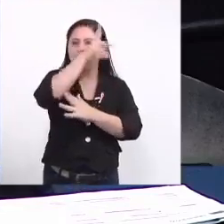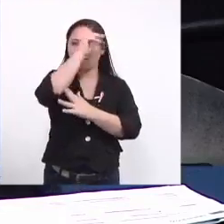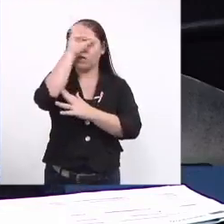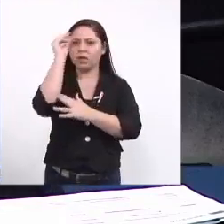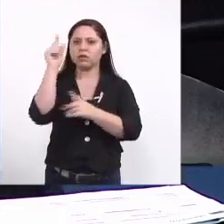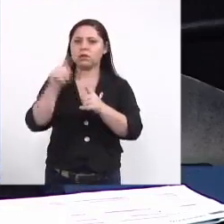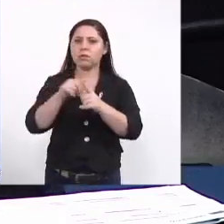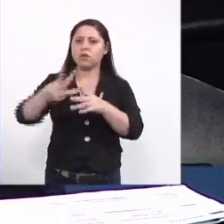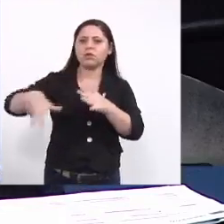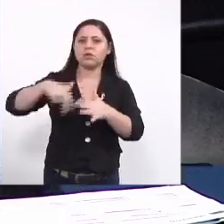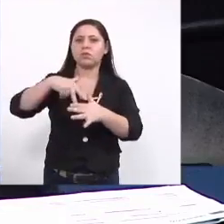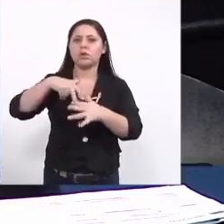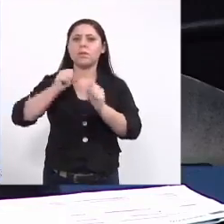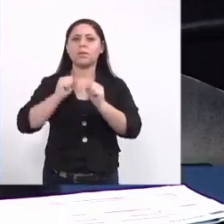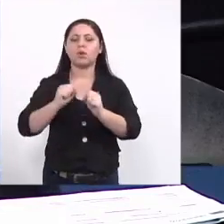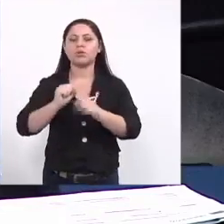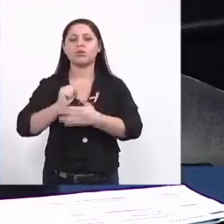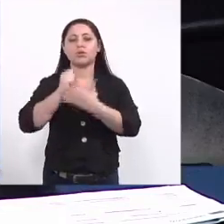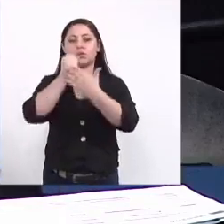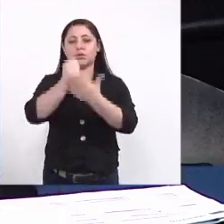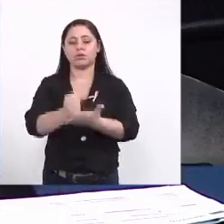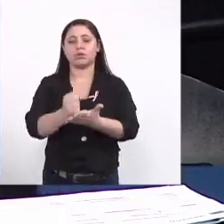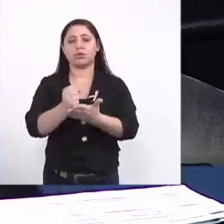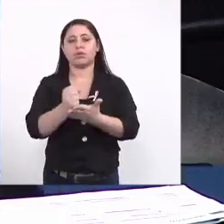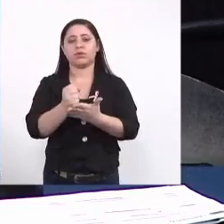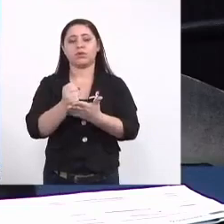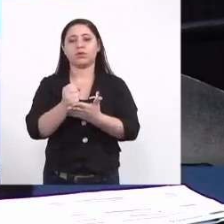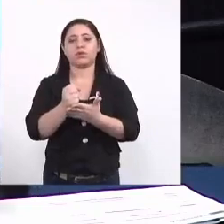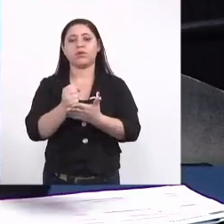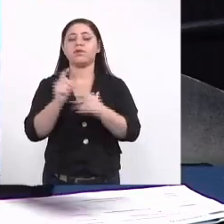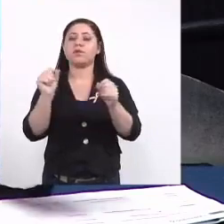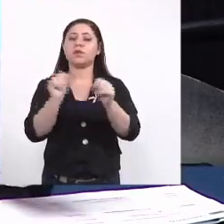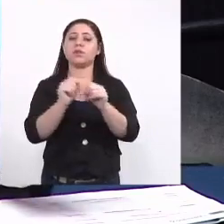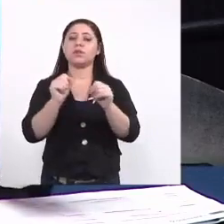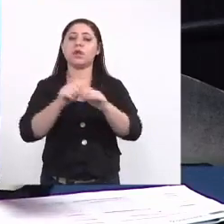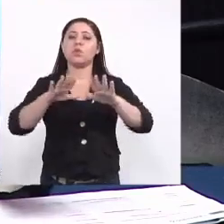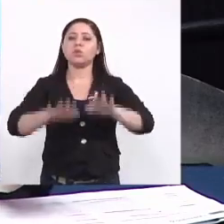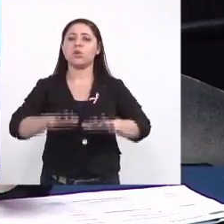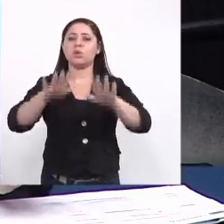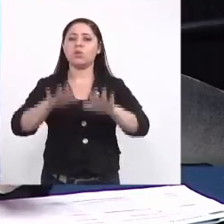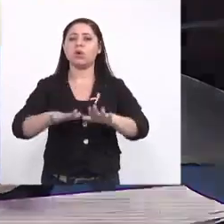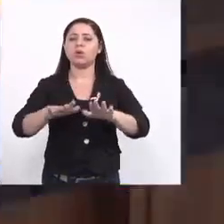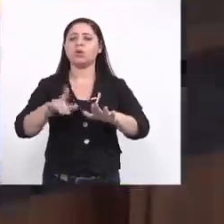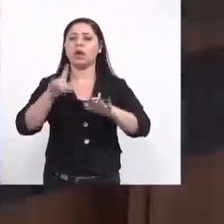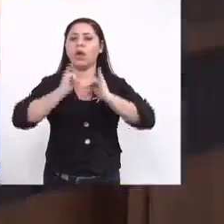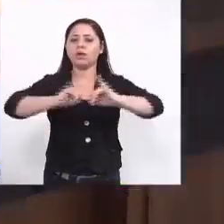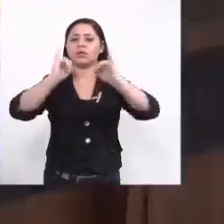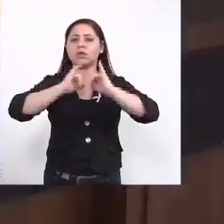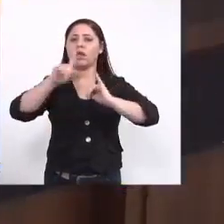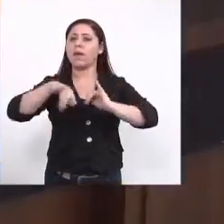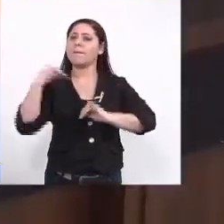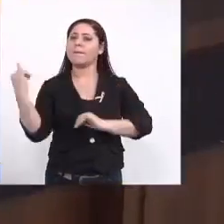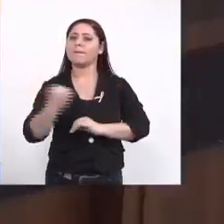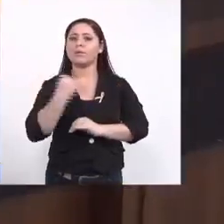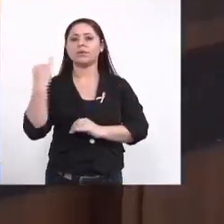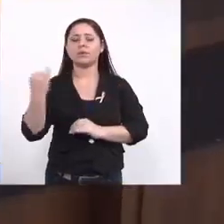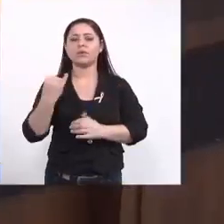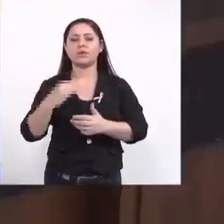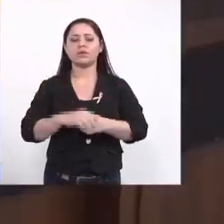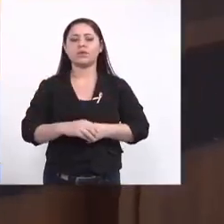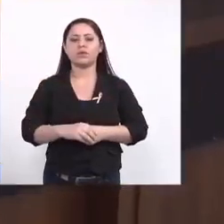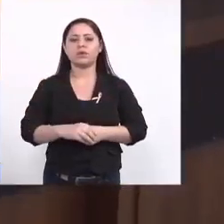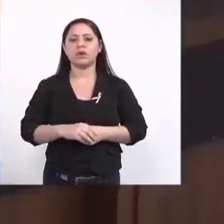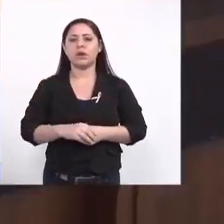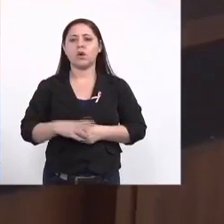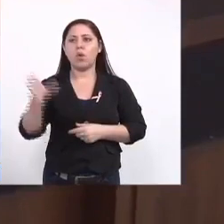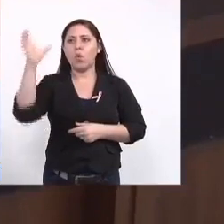e pode ajudar nesse sentido fazer as campanhas que são tão importantes né para